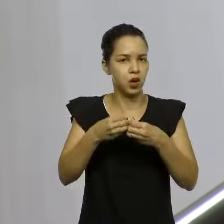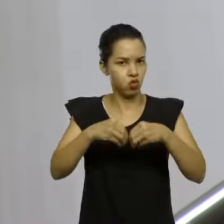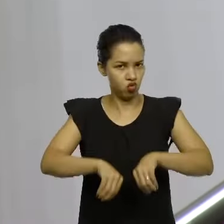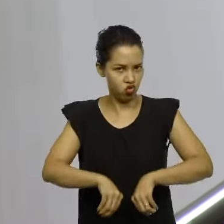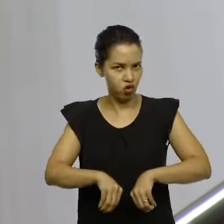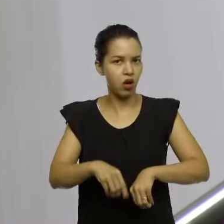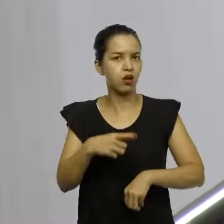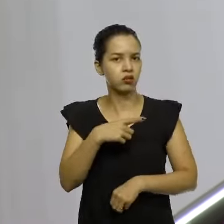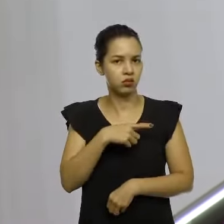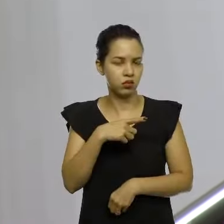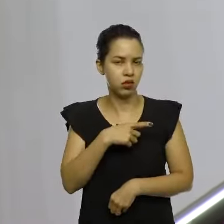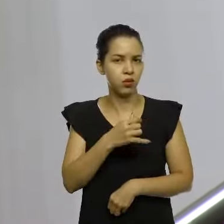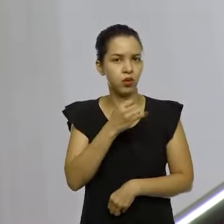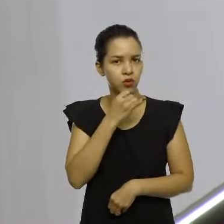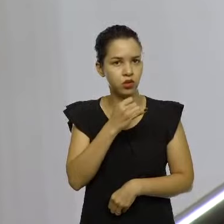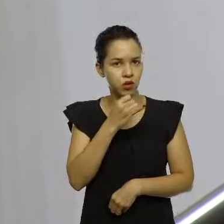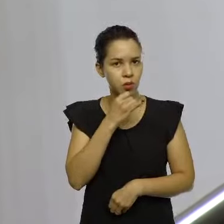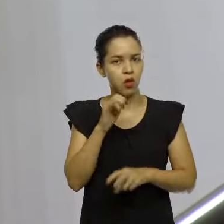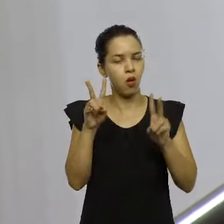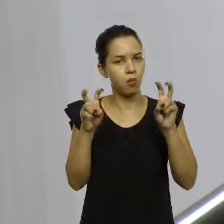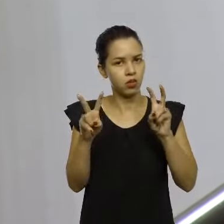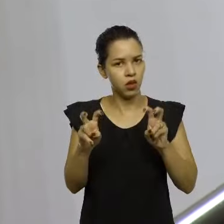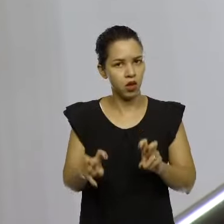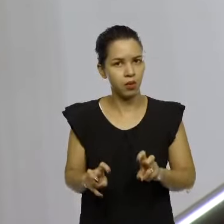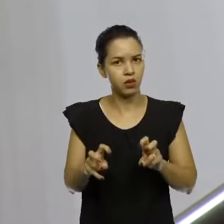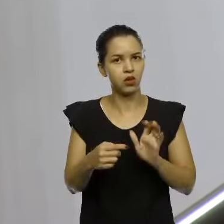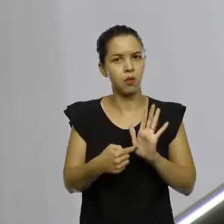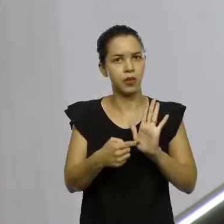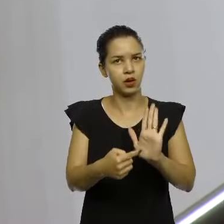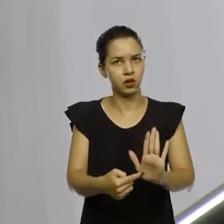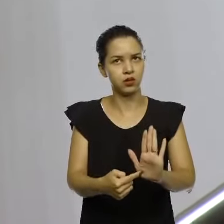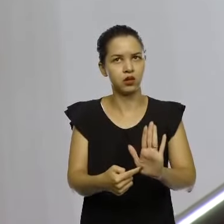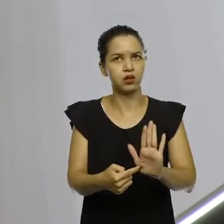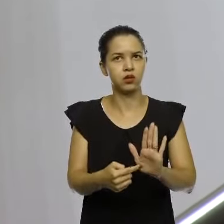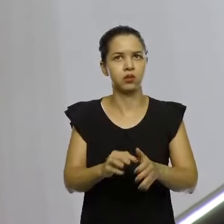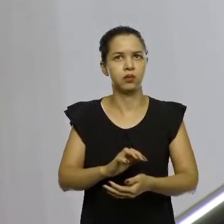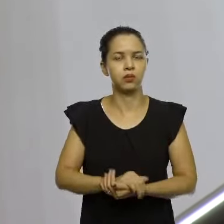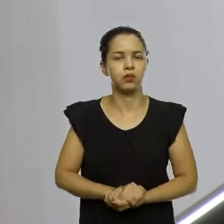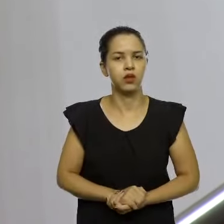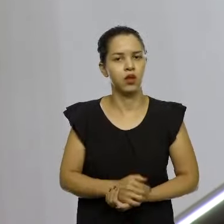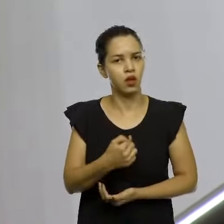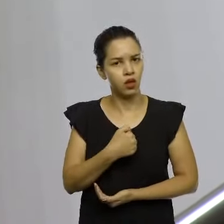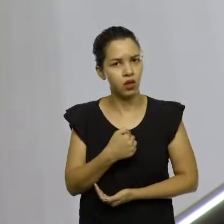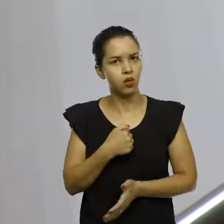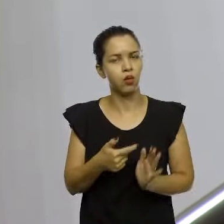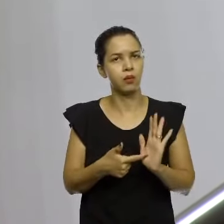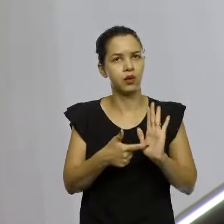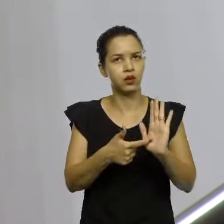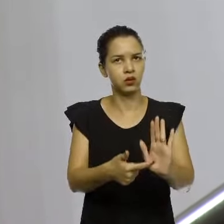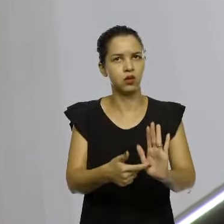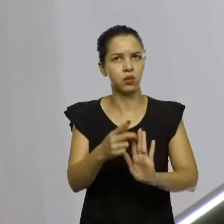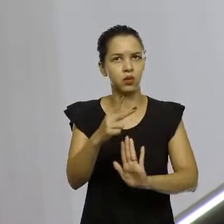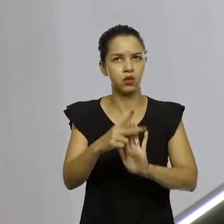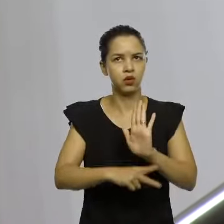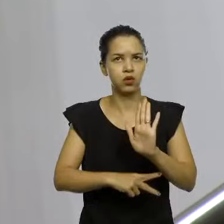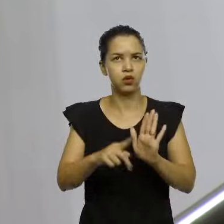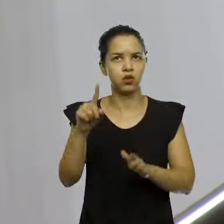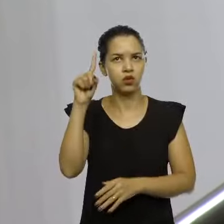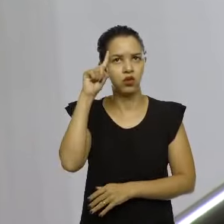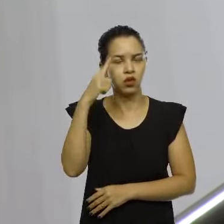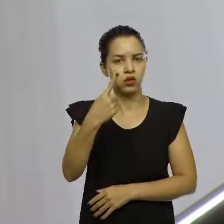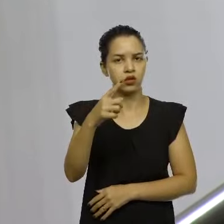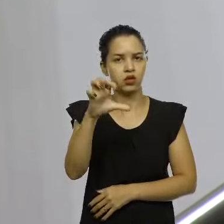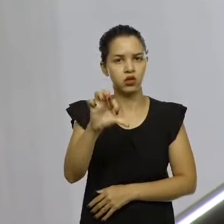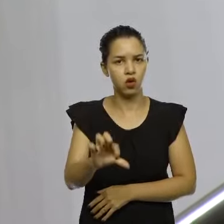Uma delas são as matérias que eu apresento, são os projetos que eu apresento. Eu apresentei um projeto no dia 19 de junho